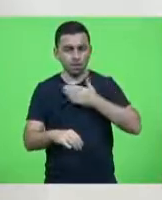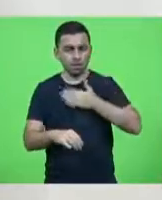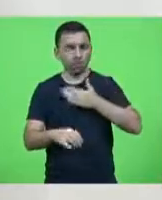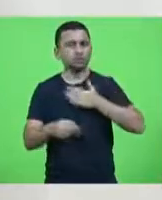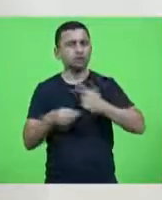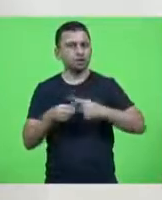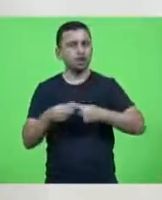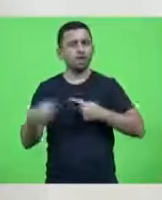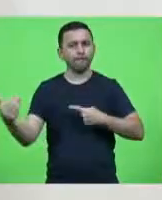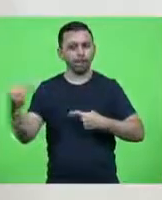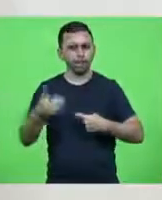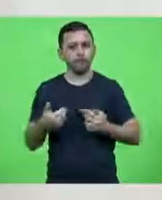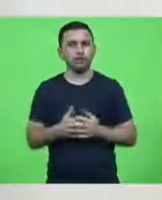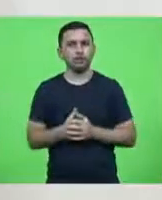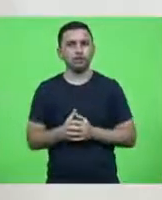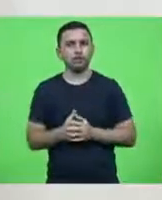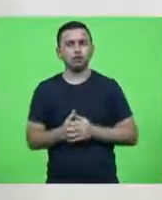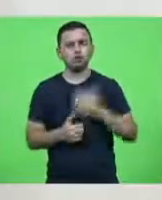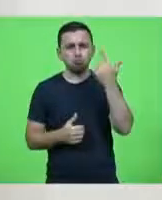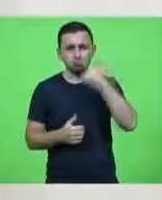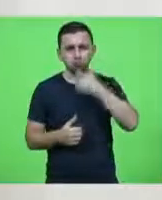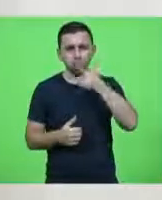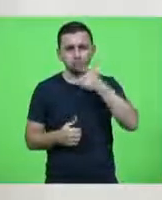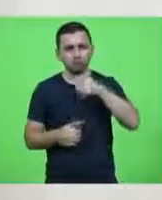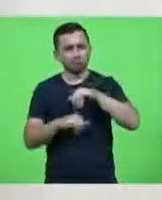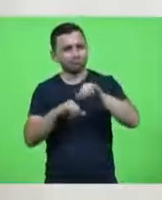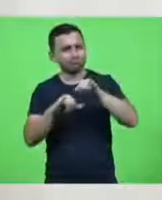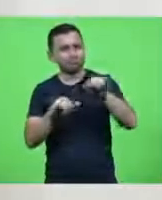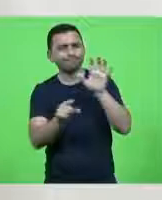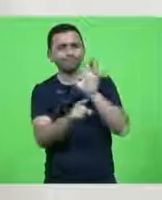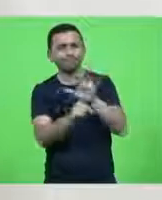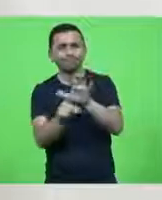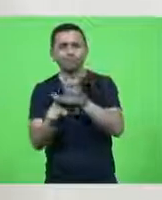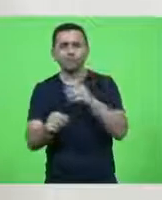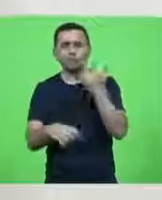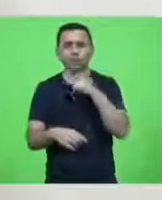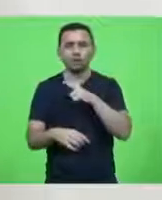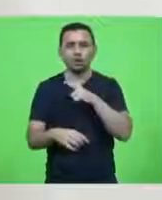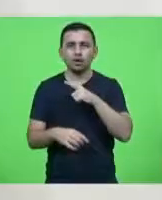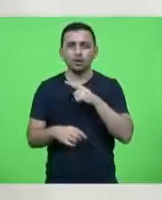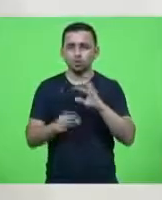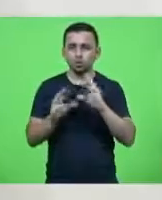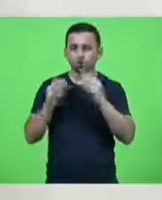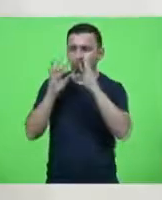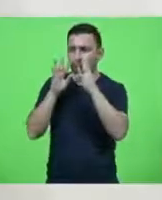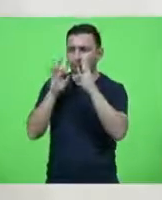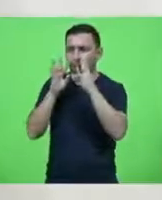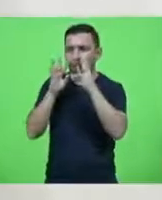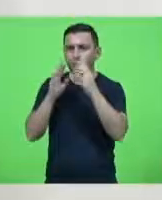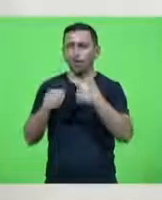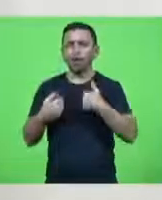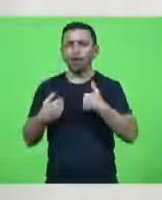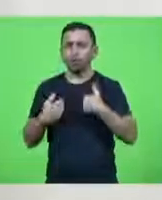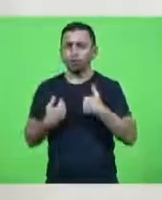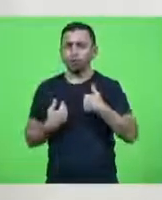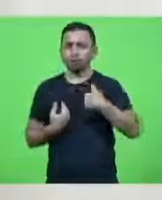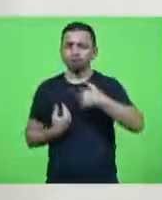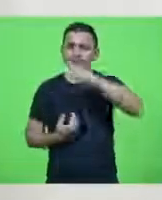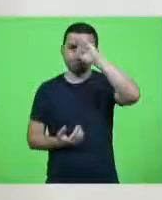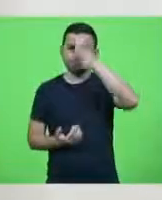e me convenceu, depois de conhecê-lo, depois de ouvir ele um pouco, me convenceu